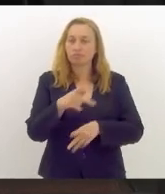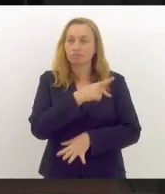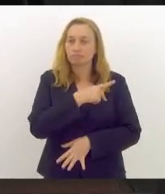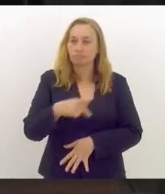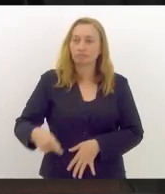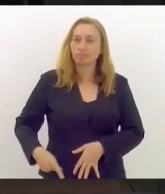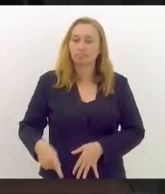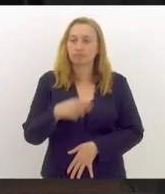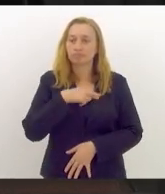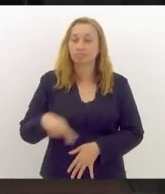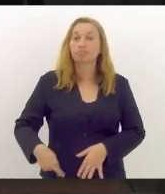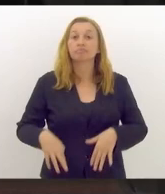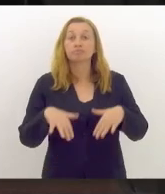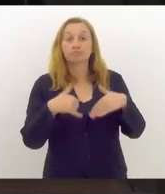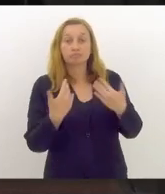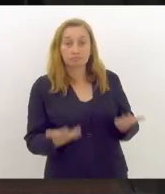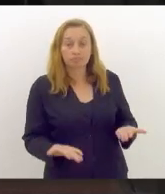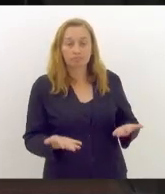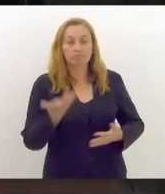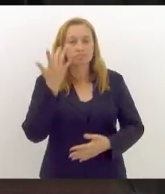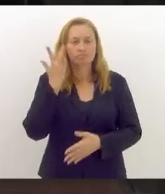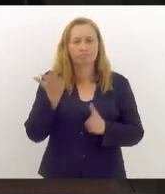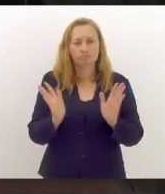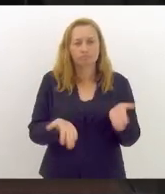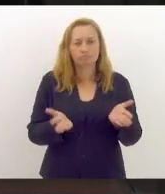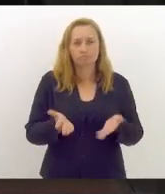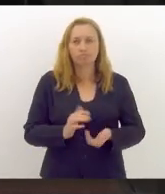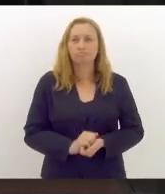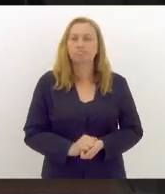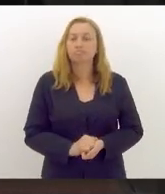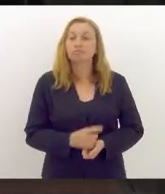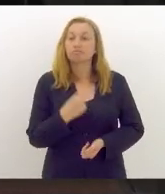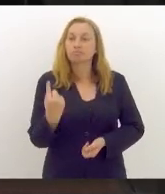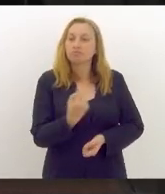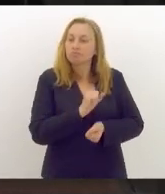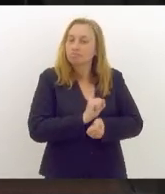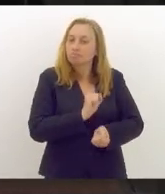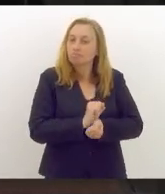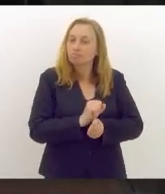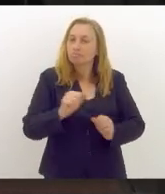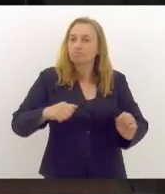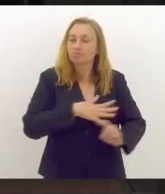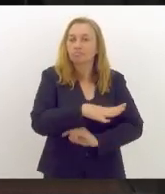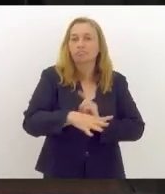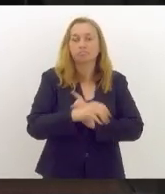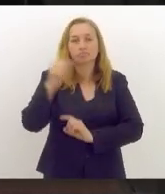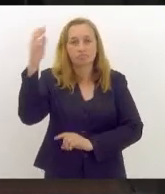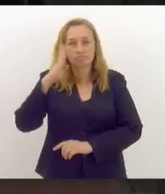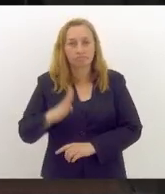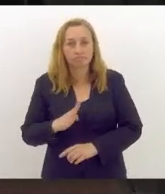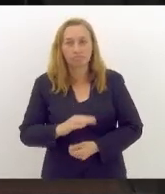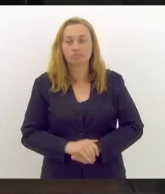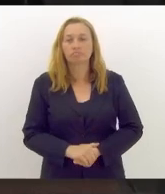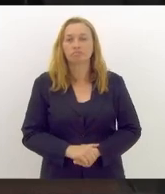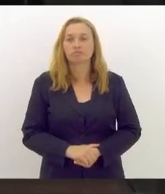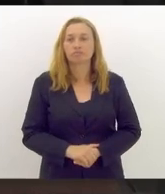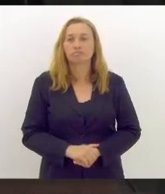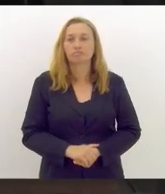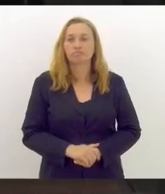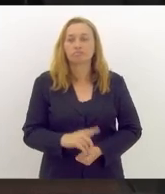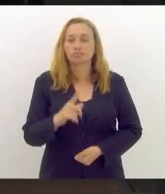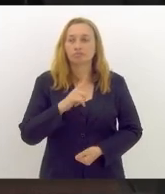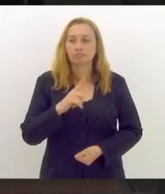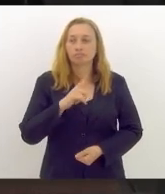da República. Então, eu acho que agora o que nós esperamos, o a sociedade brasileira espera é que haja uma